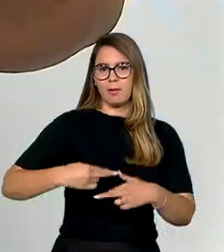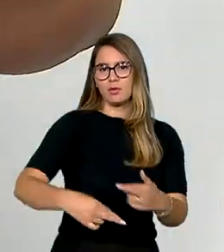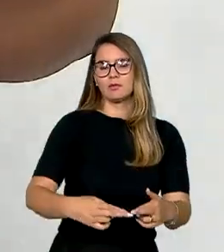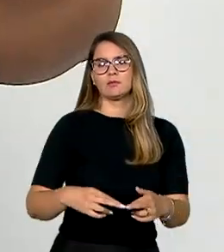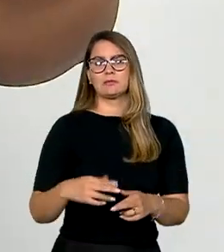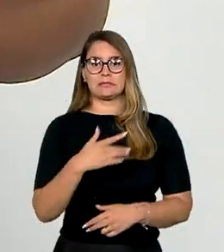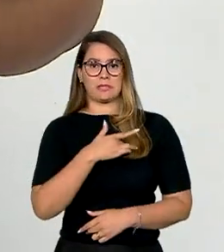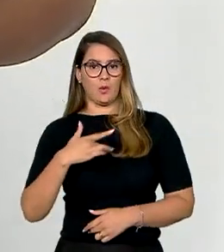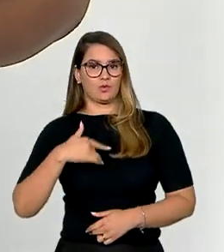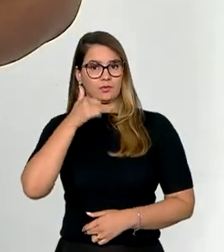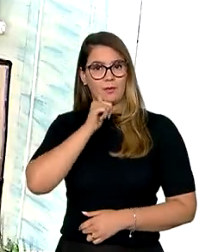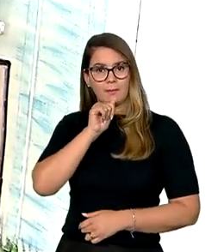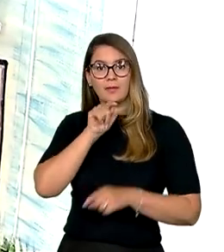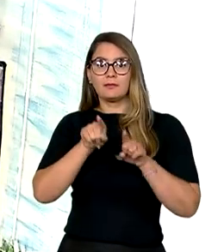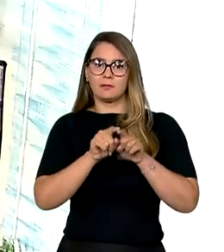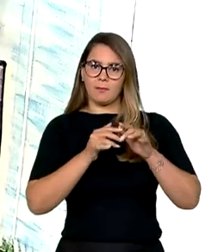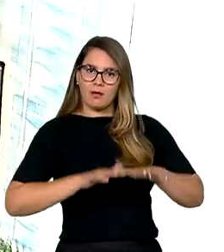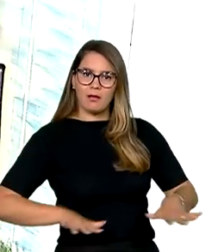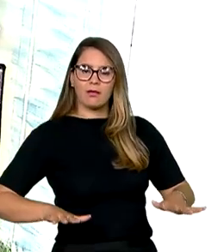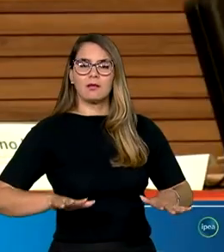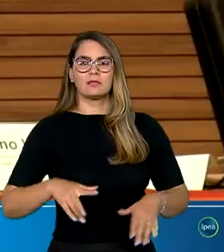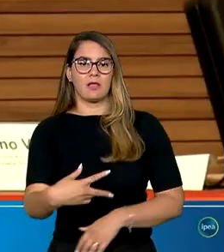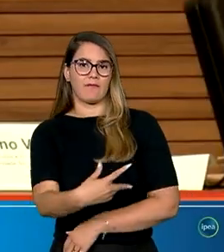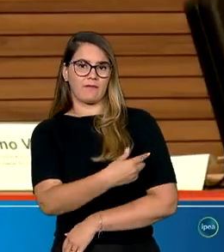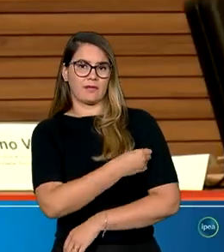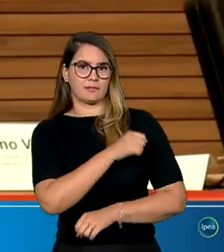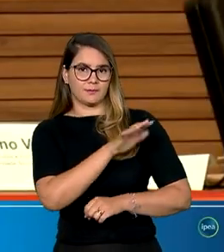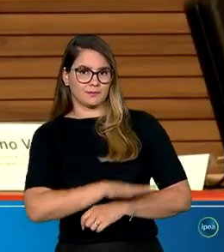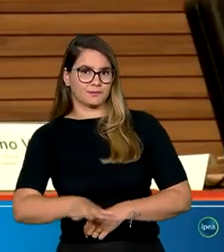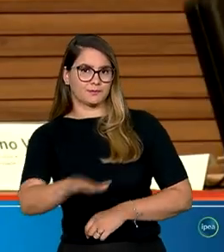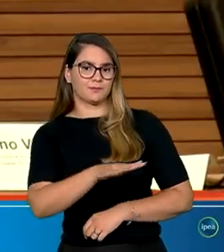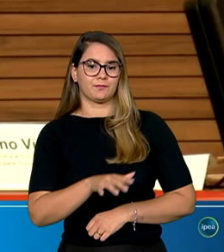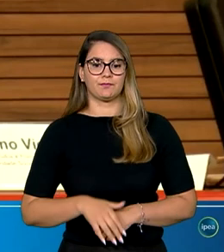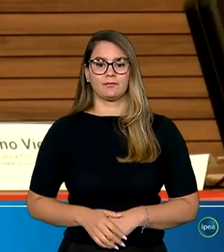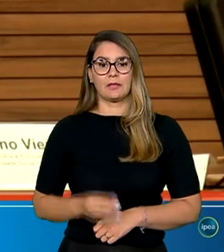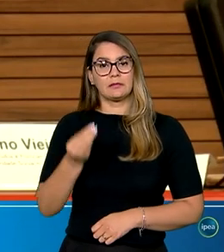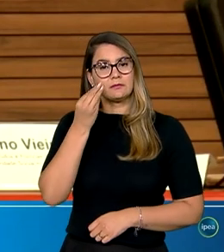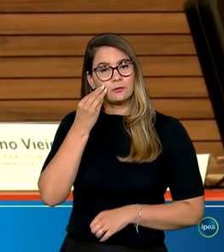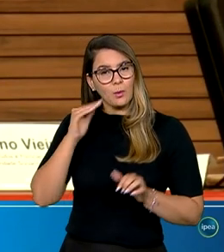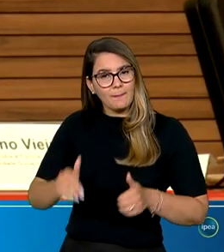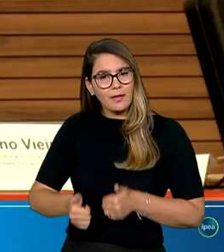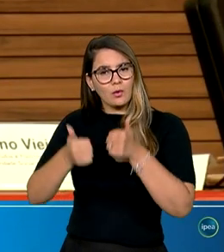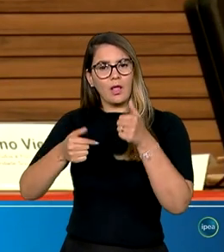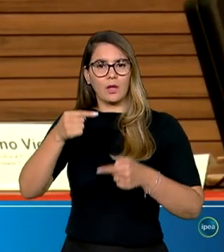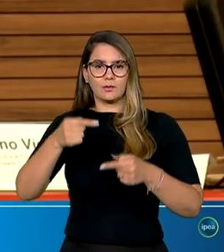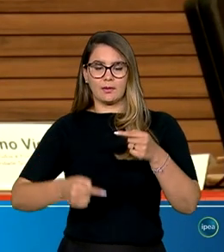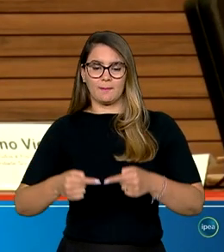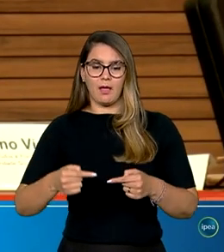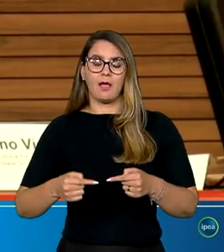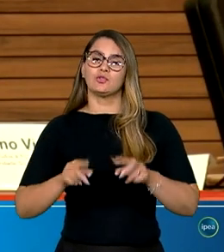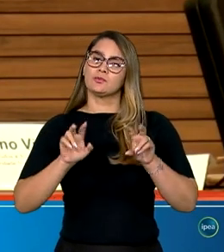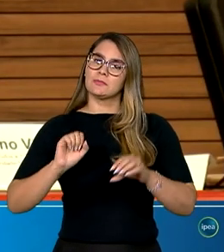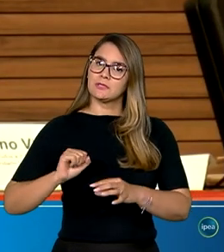saúde materna e infantil, cobertura vacinal. A gente buscou aprimorar o debate público sobre a Seguridade Social,